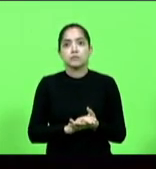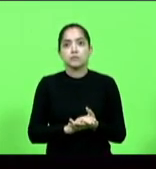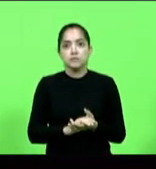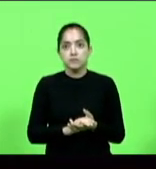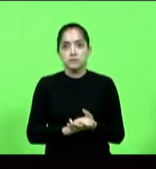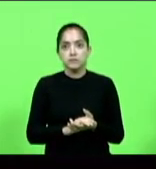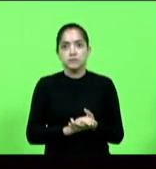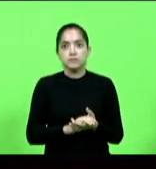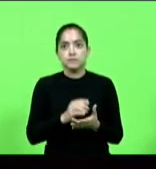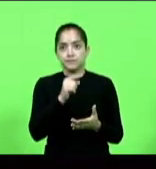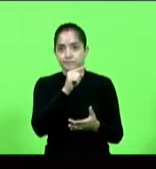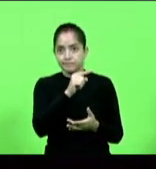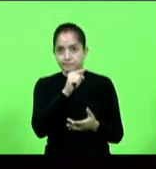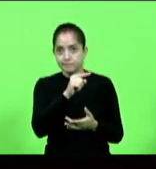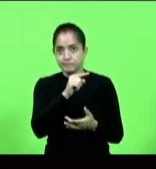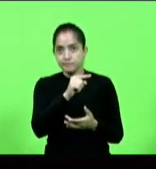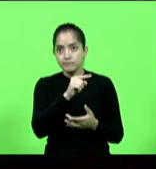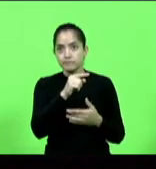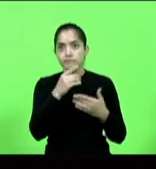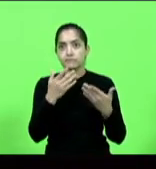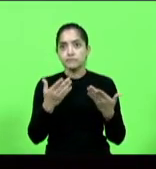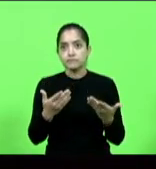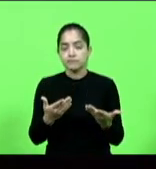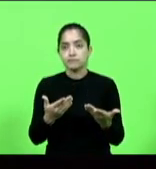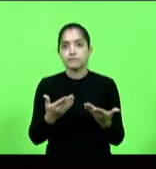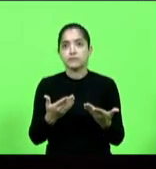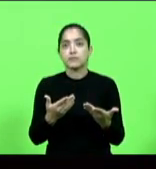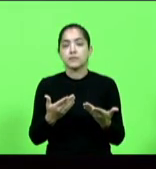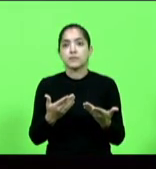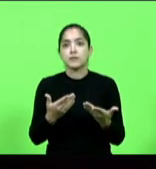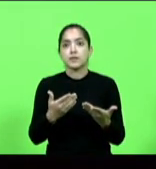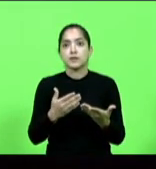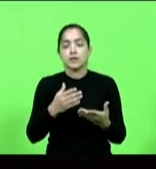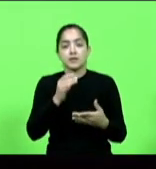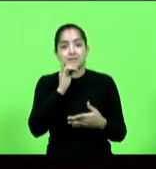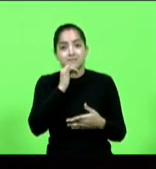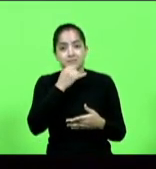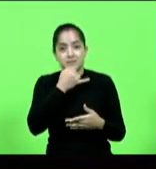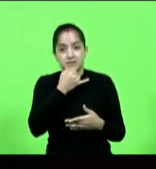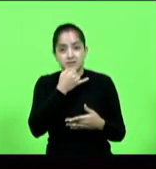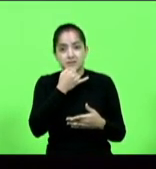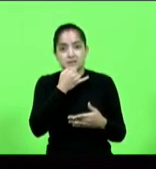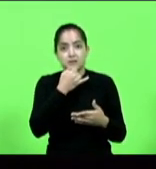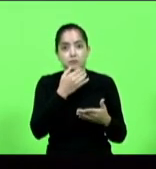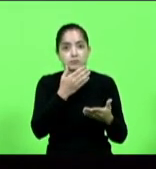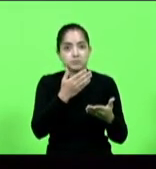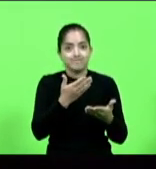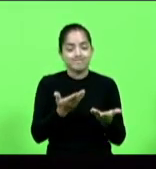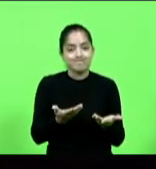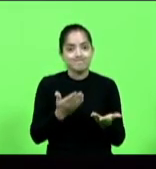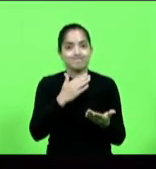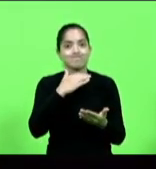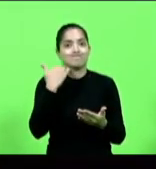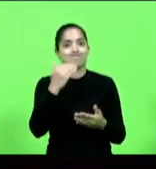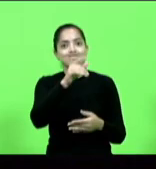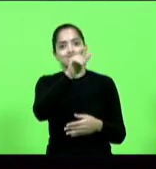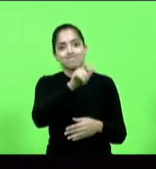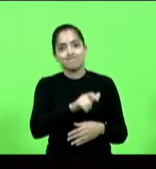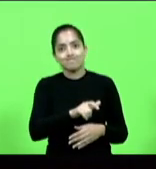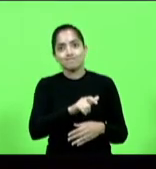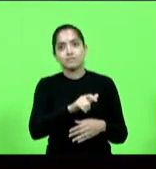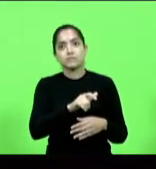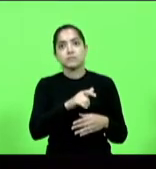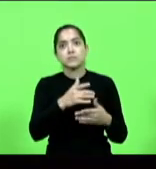de São Joaquim isso nos entristeceu muito toda a região porque ele era um gigante sempre